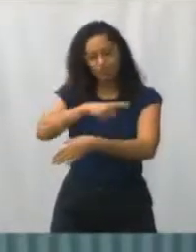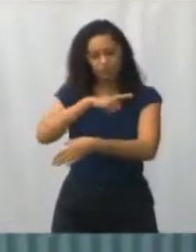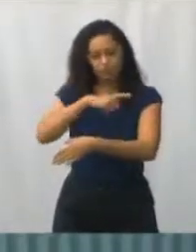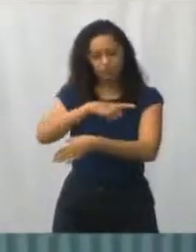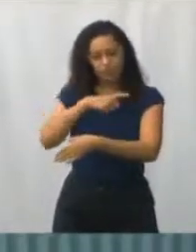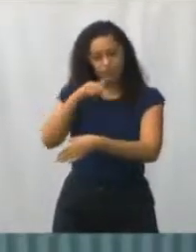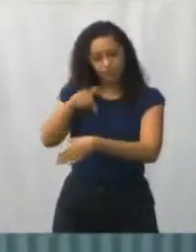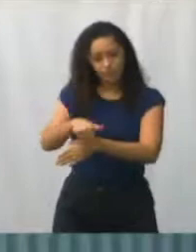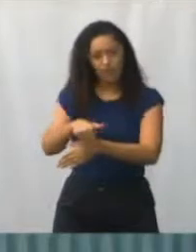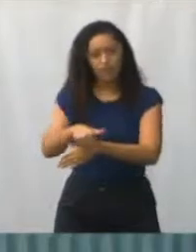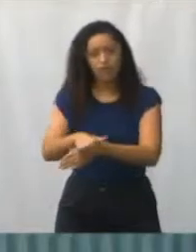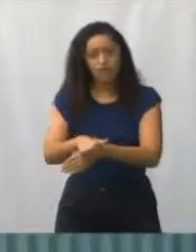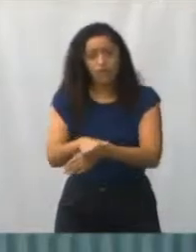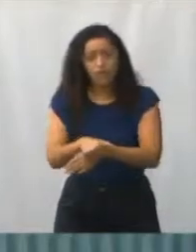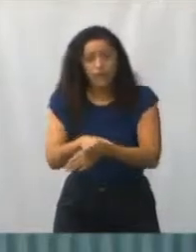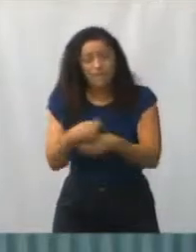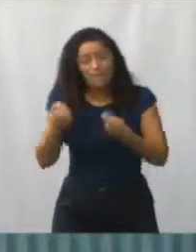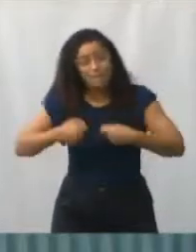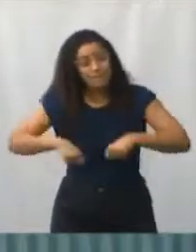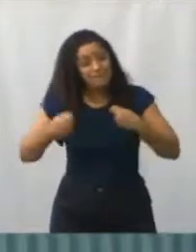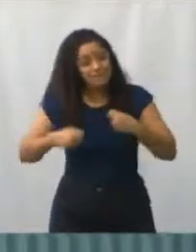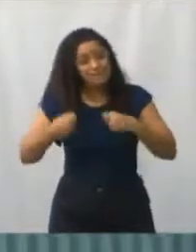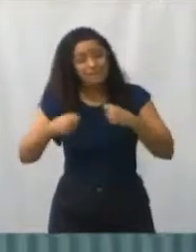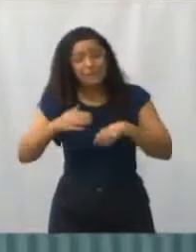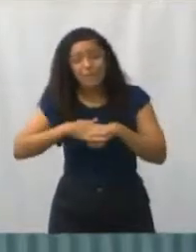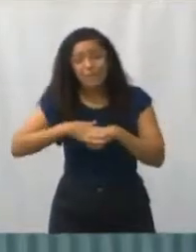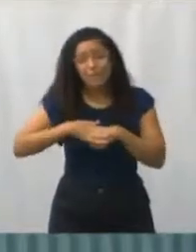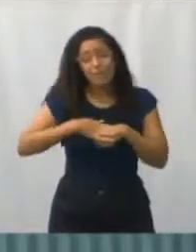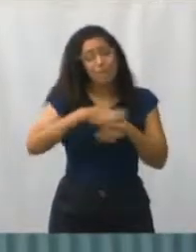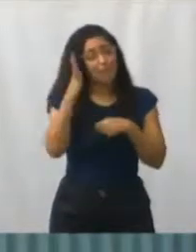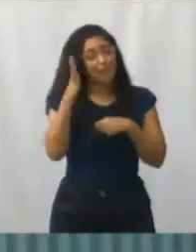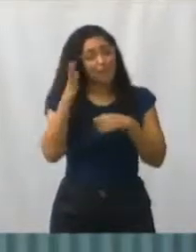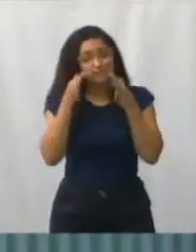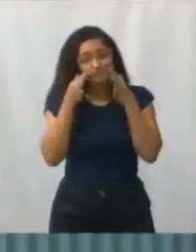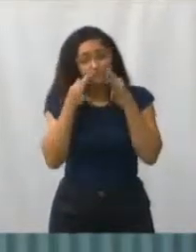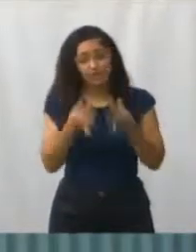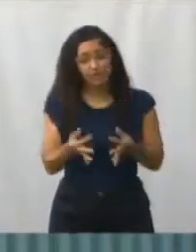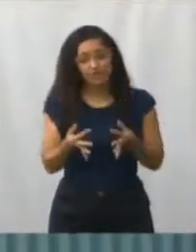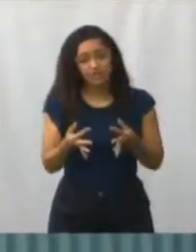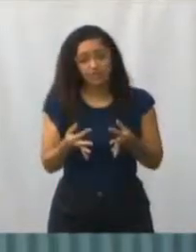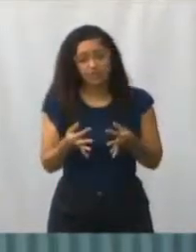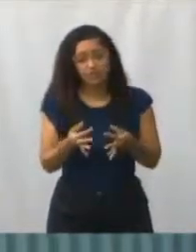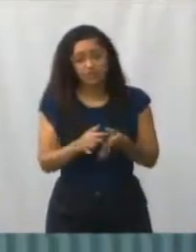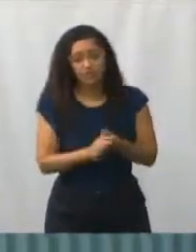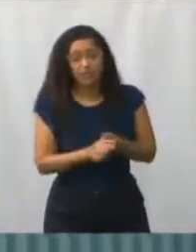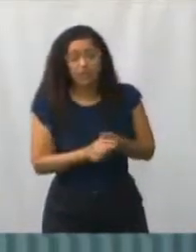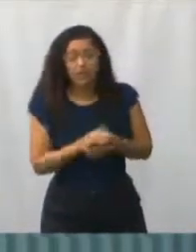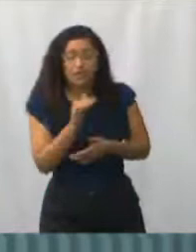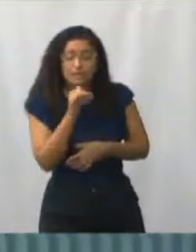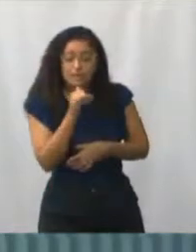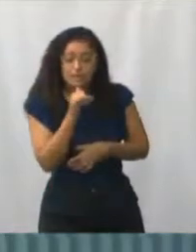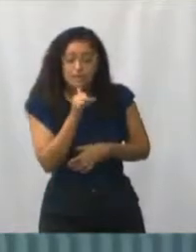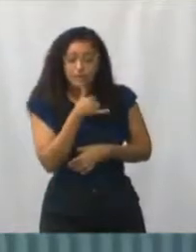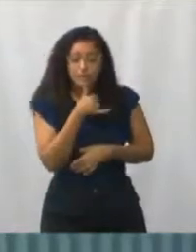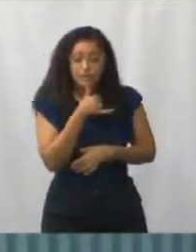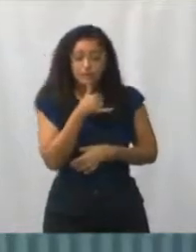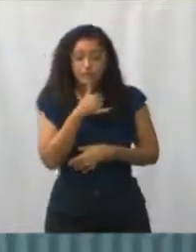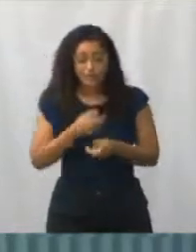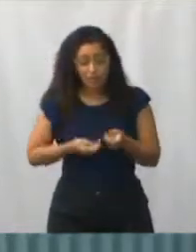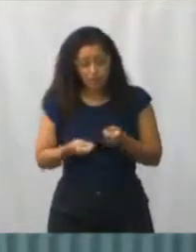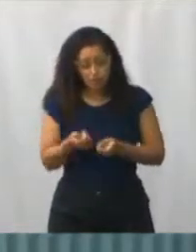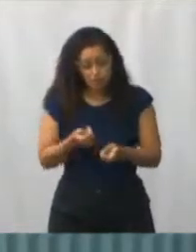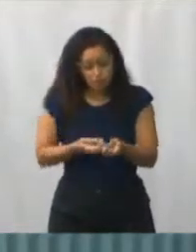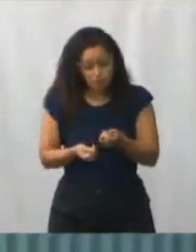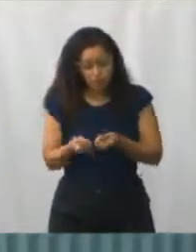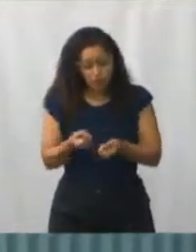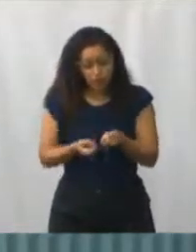visita e viu a necessidade de complementar essa rua. Infelizmente, foi investido 20